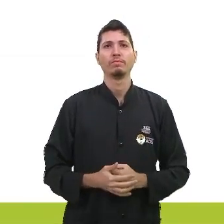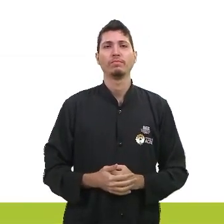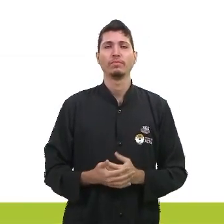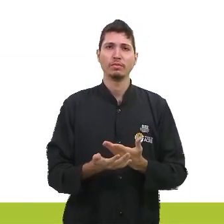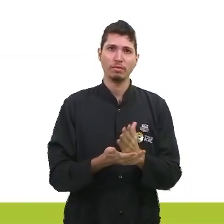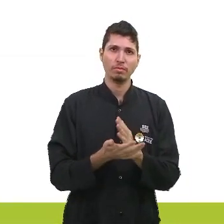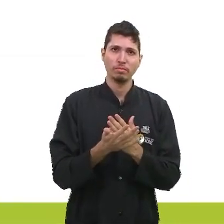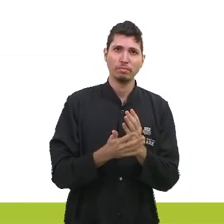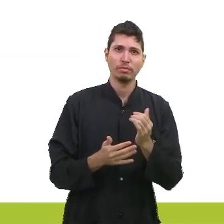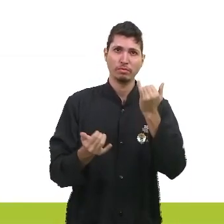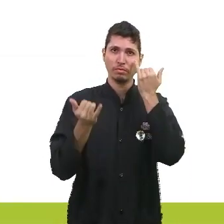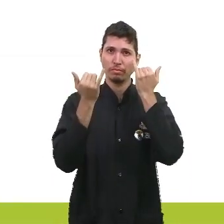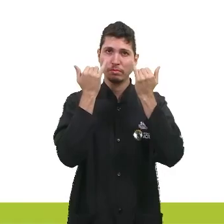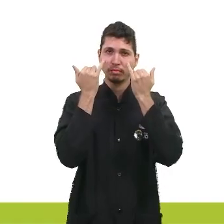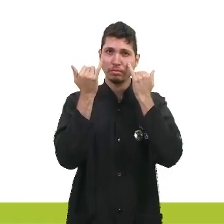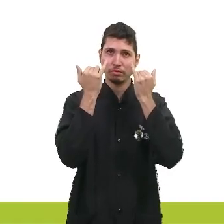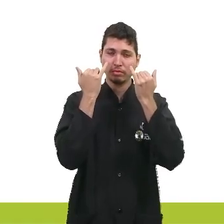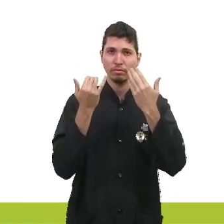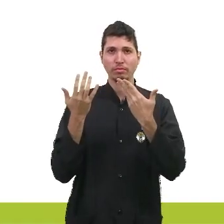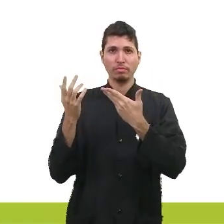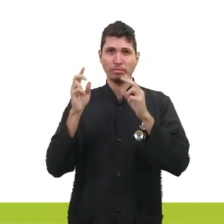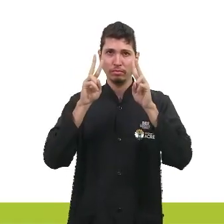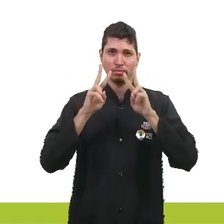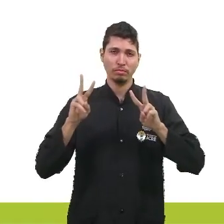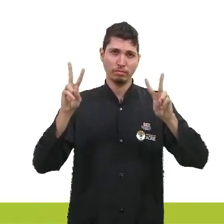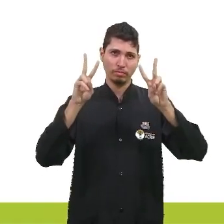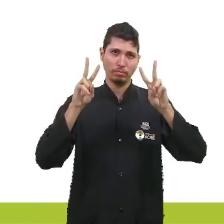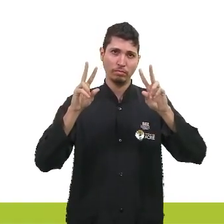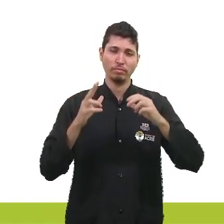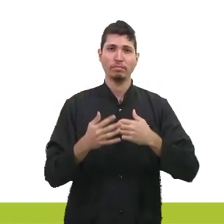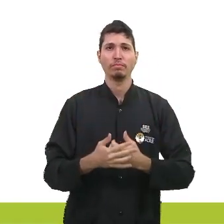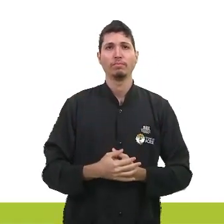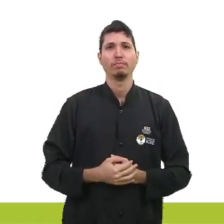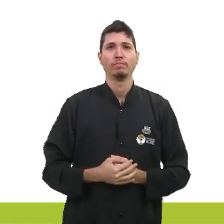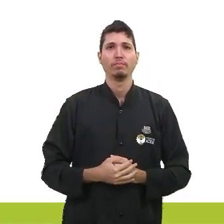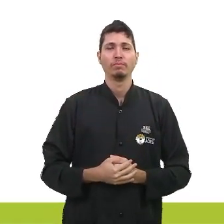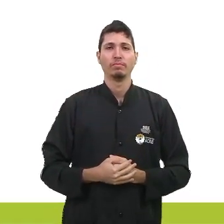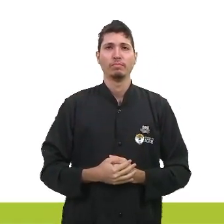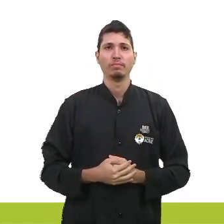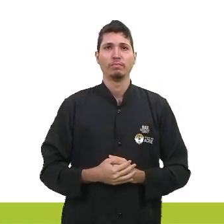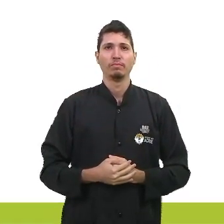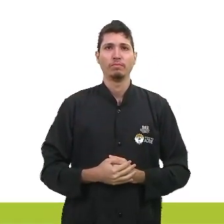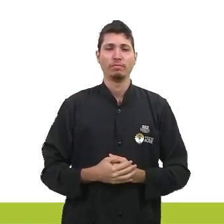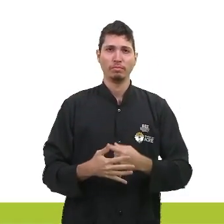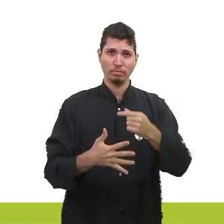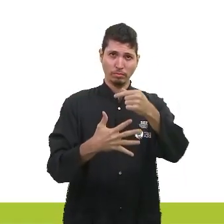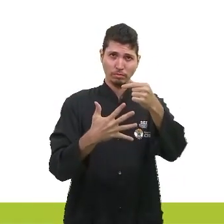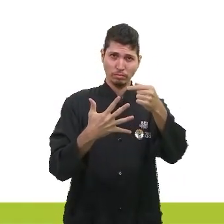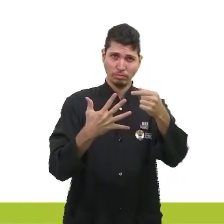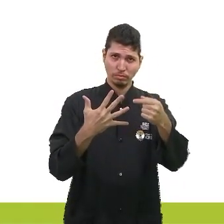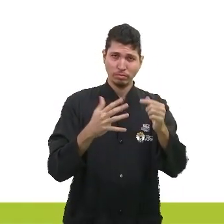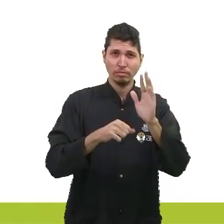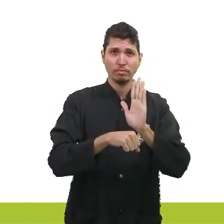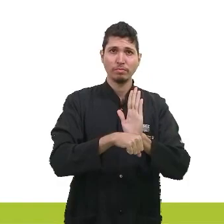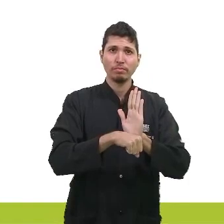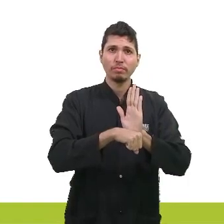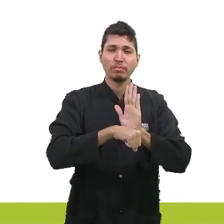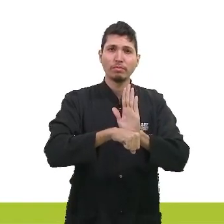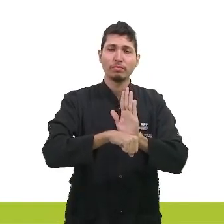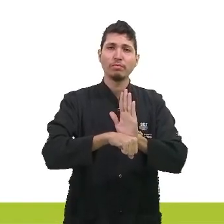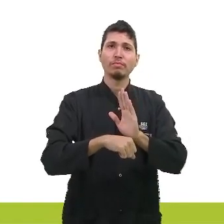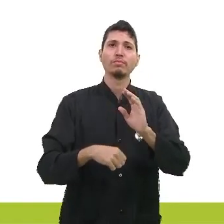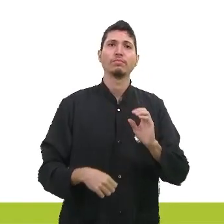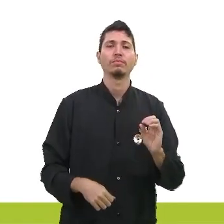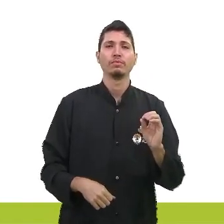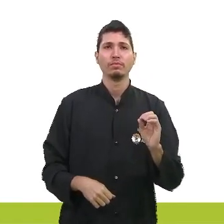informações e vocês podem visualizar agora os fatores que contribuíram para a ocorrência